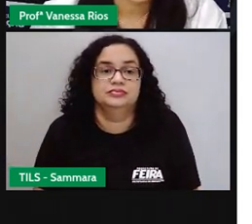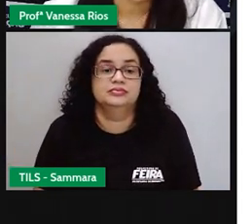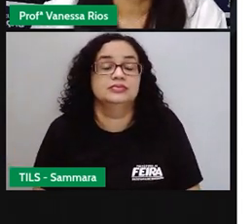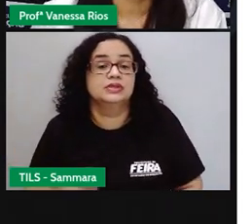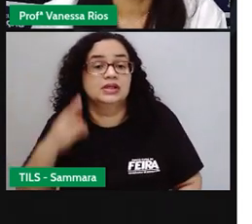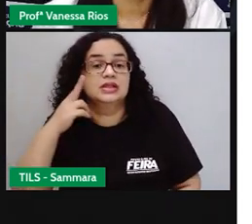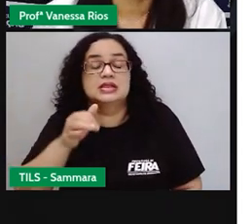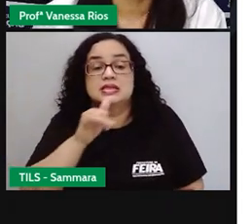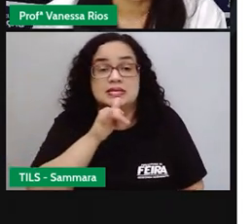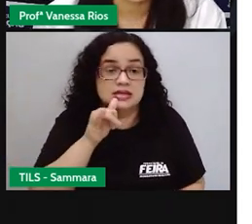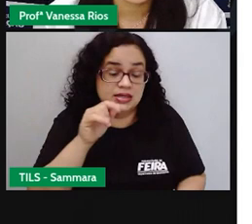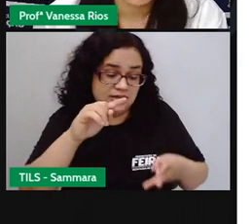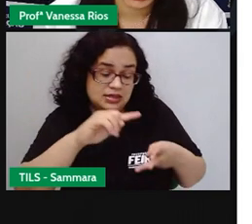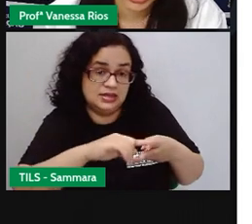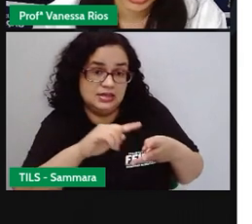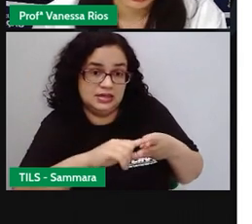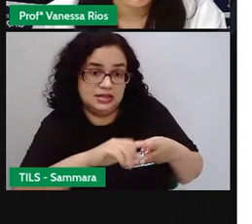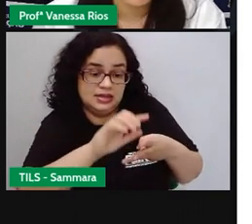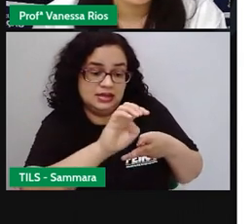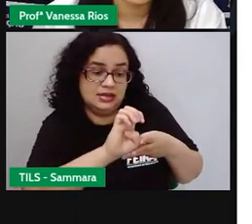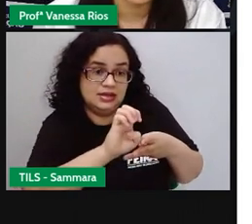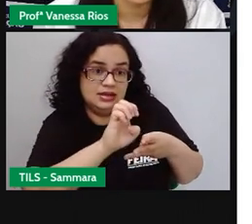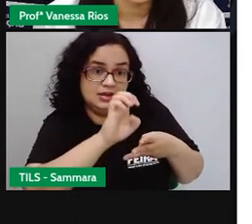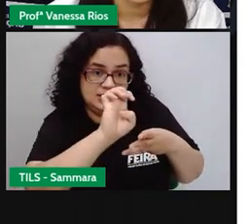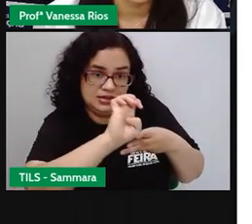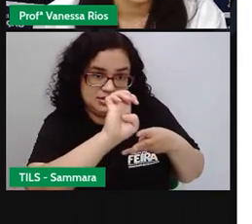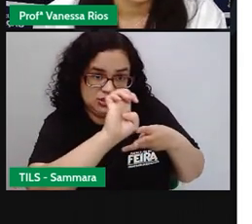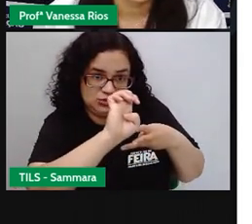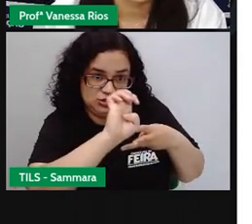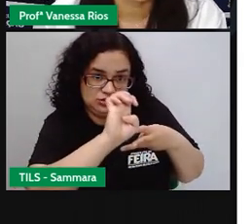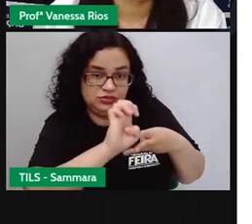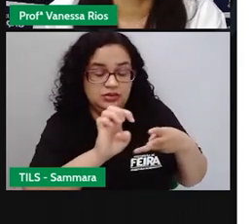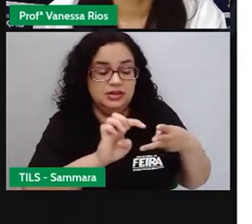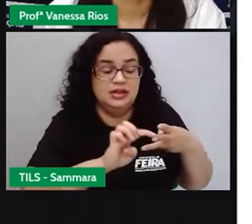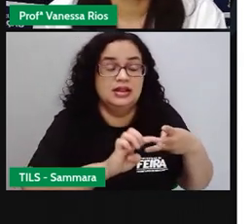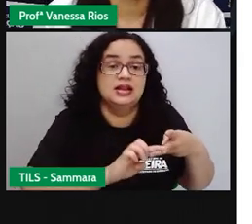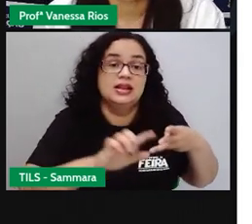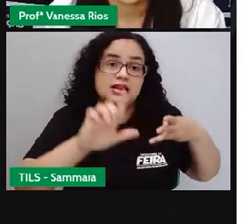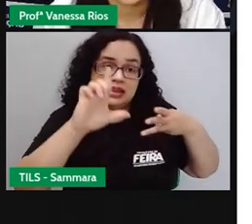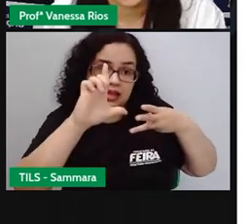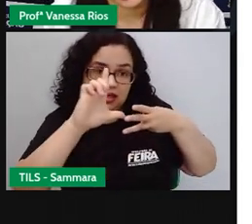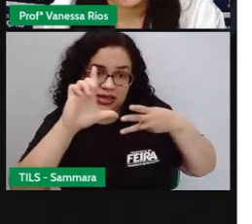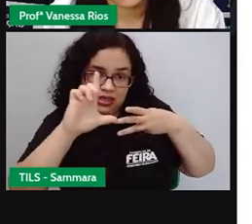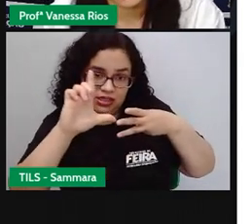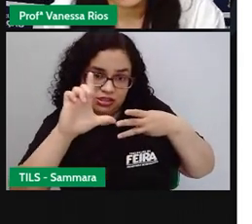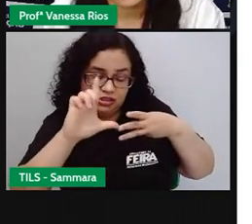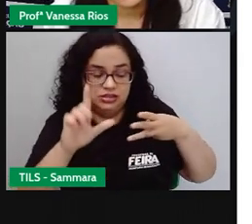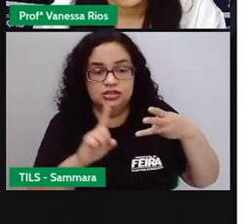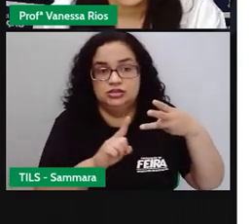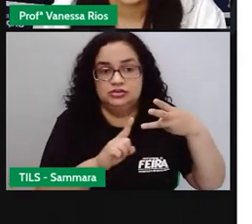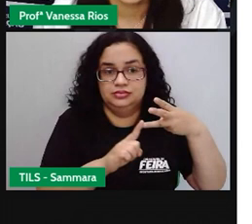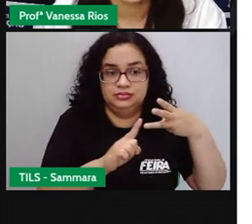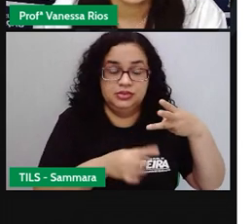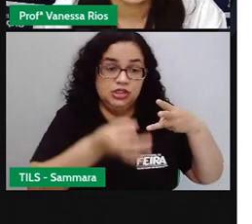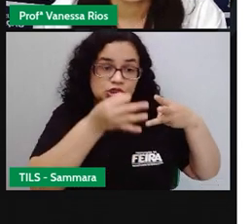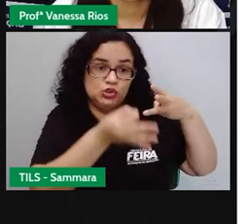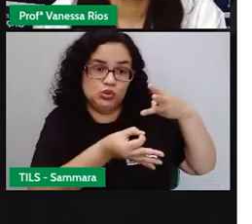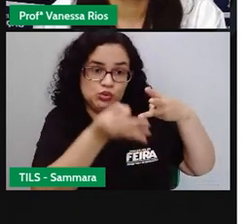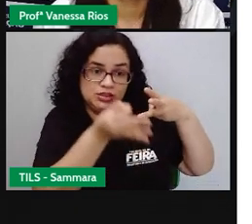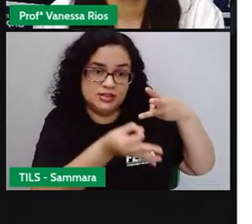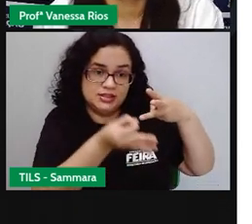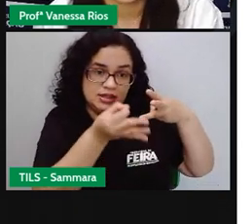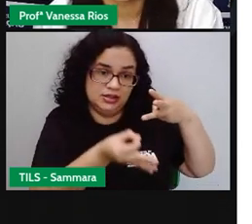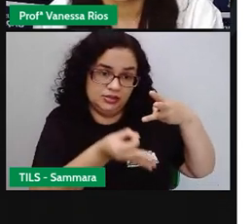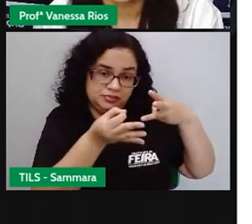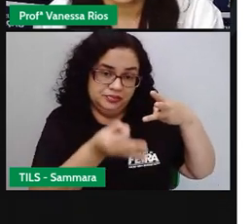Então, existe o poder executivo, o poder legislativo e o poder